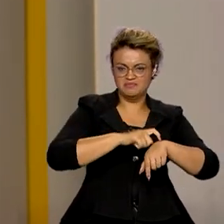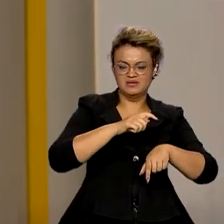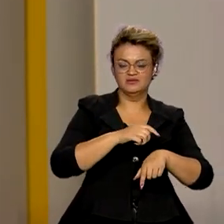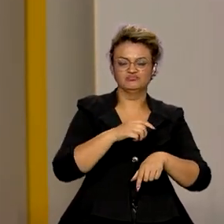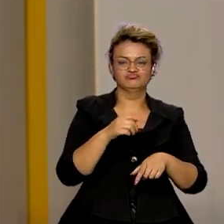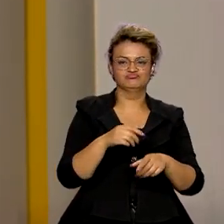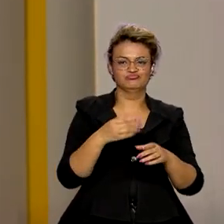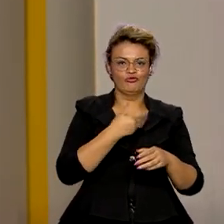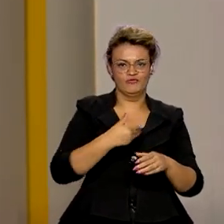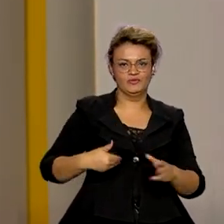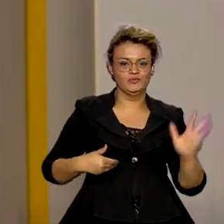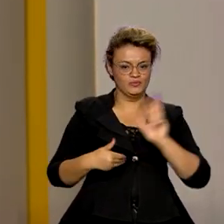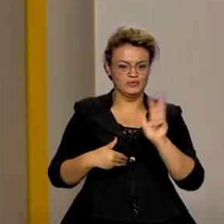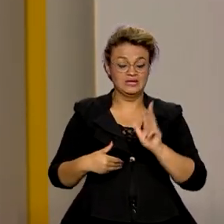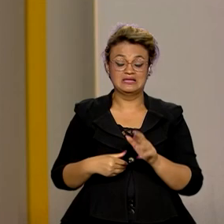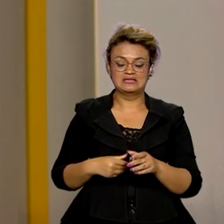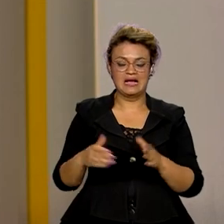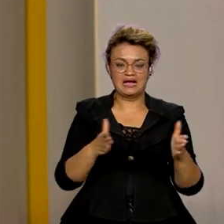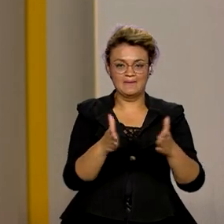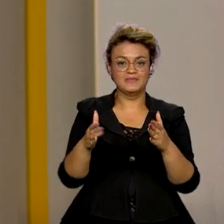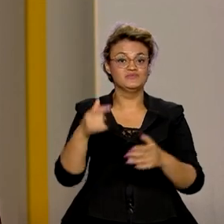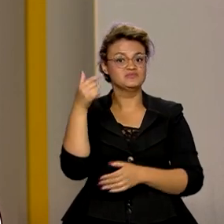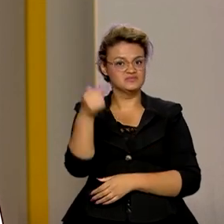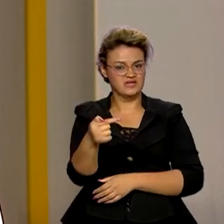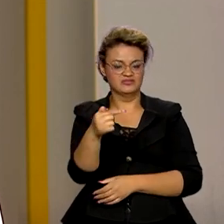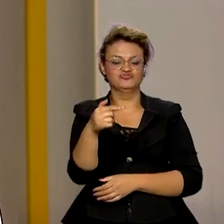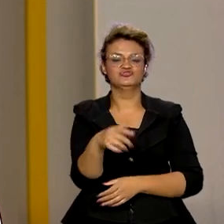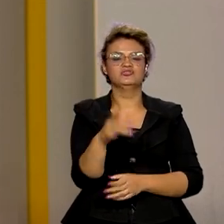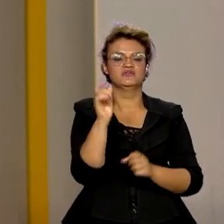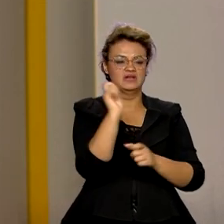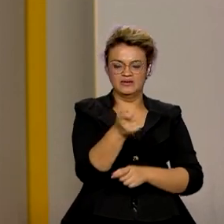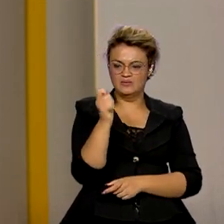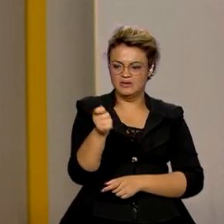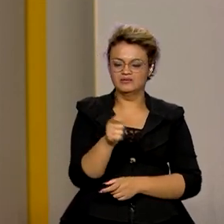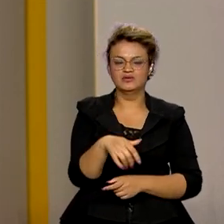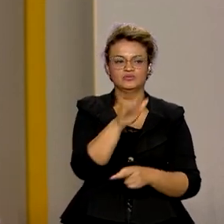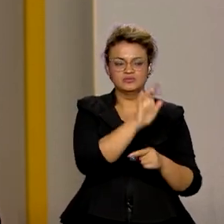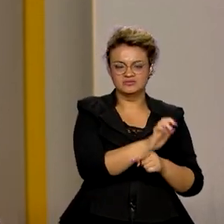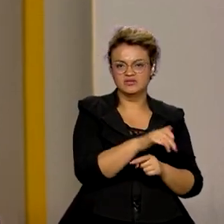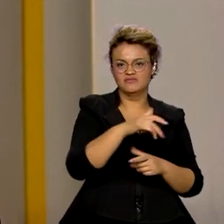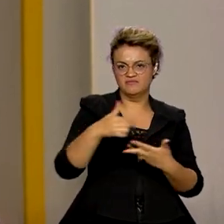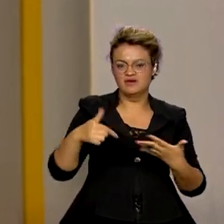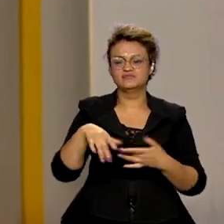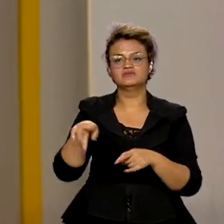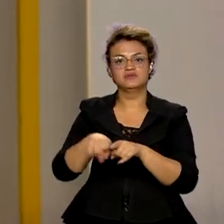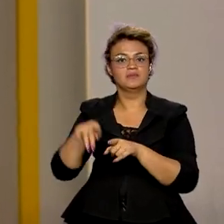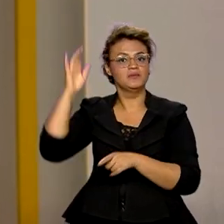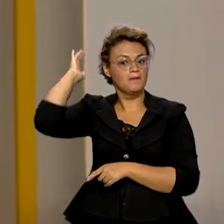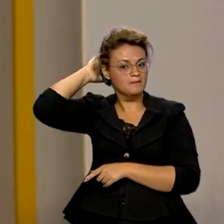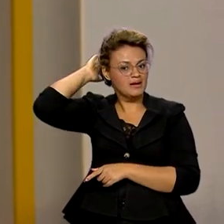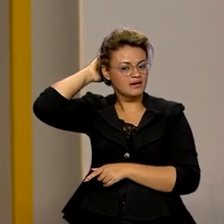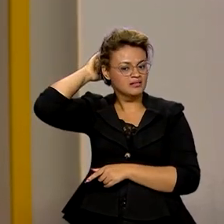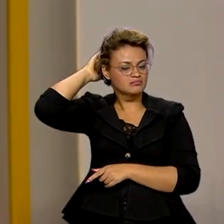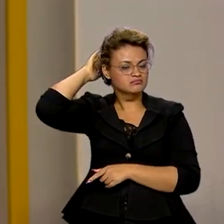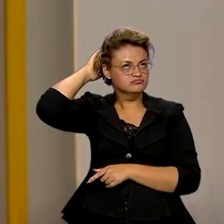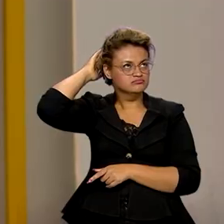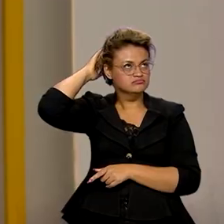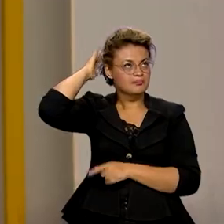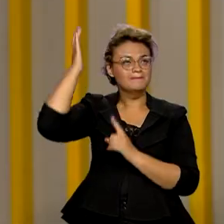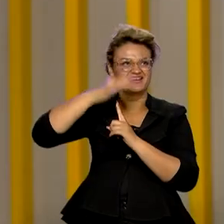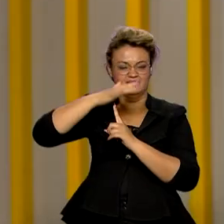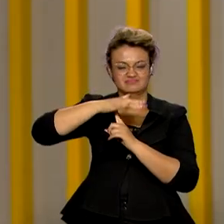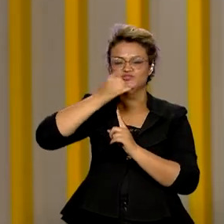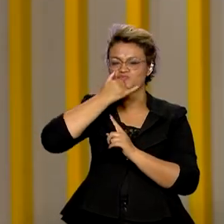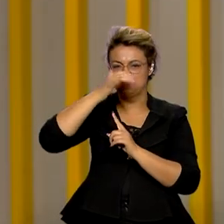Foram sete trechos leiloados, incluindo rodovias federais e do estado do Paraná, que somam quase 500 quilômetros.